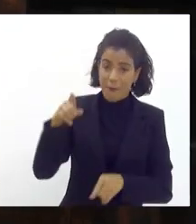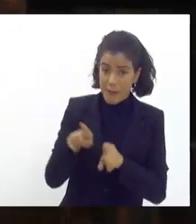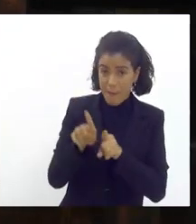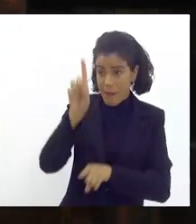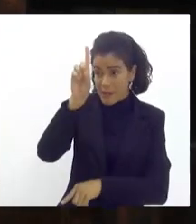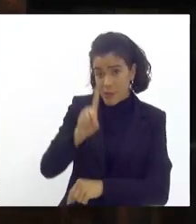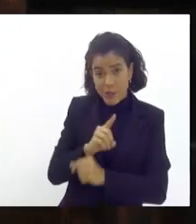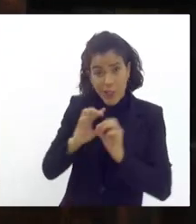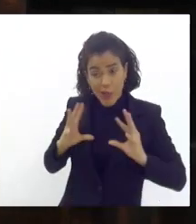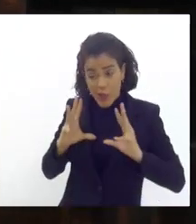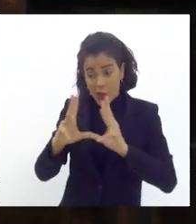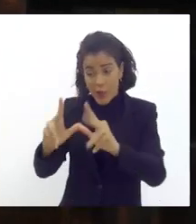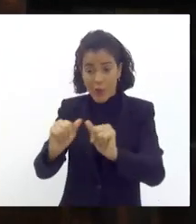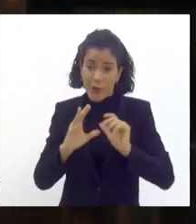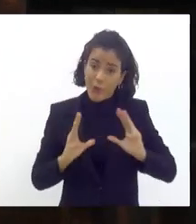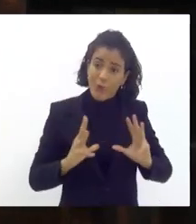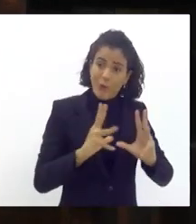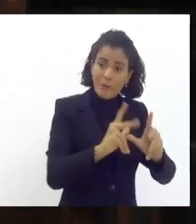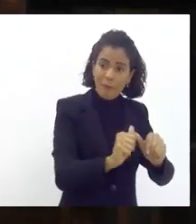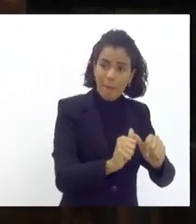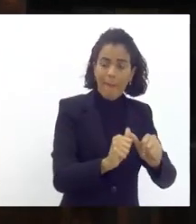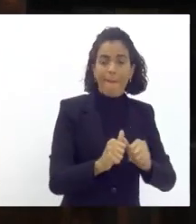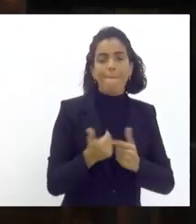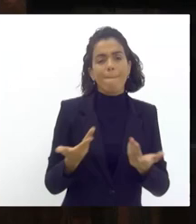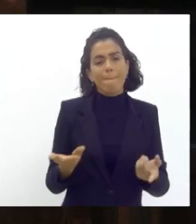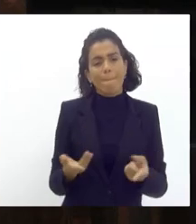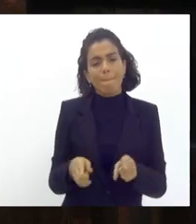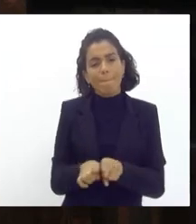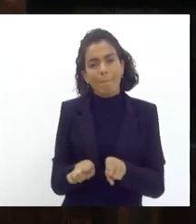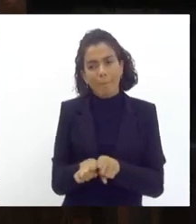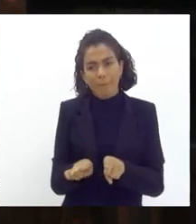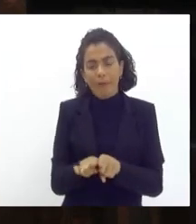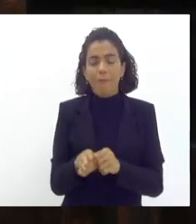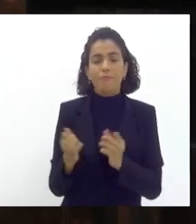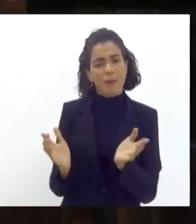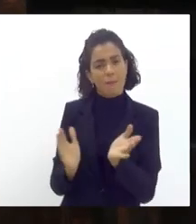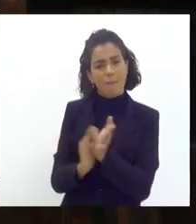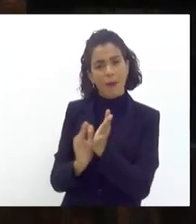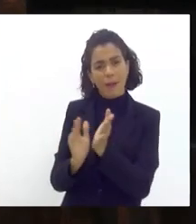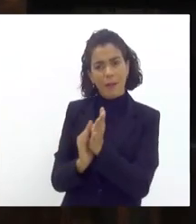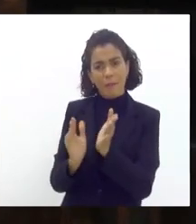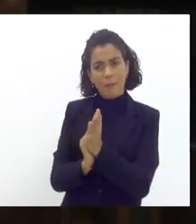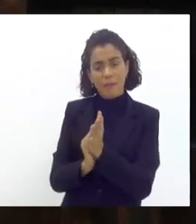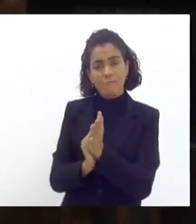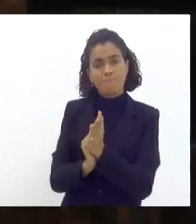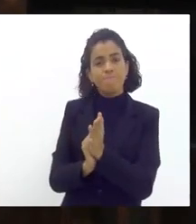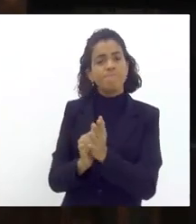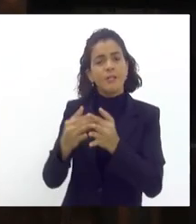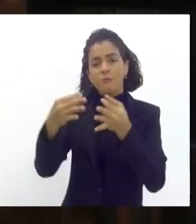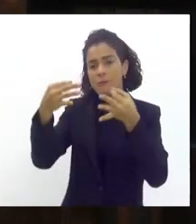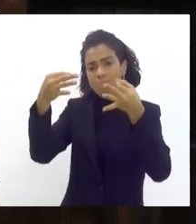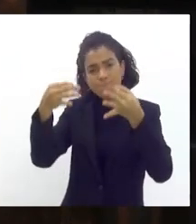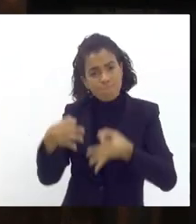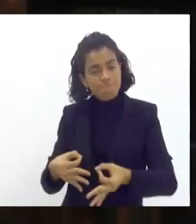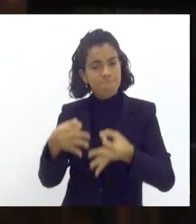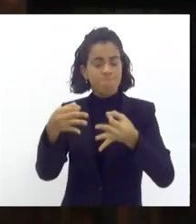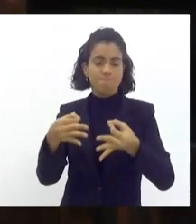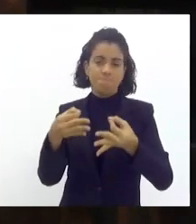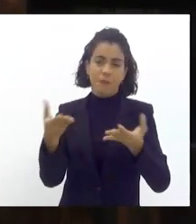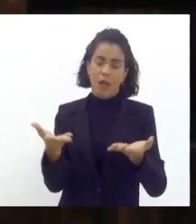direito para todos e todas eu quero iniciar aqui presidente deputado Vitor parabenizando pelo acerto nessa legislação